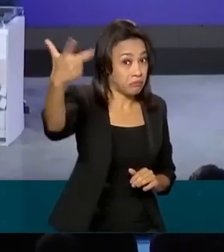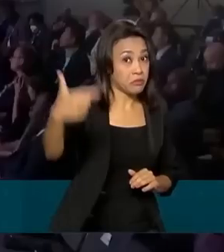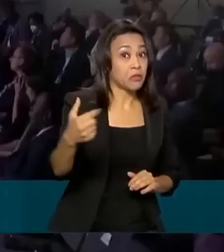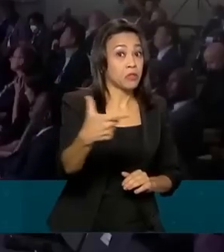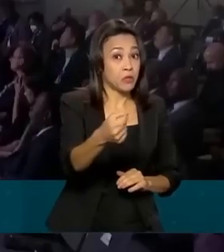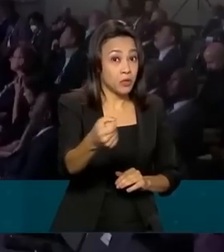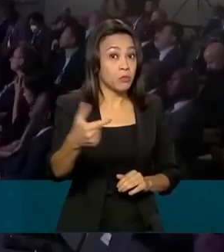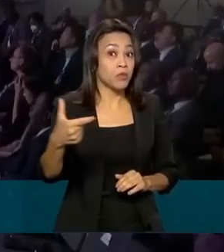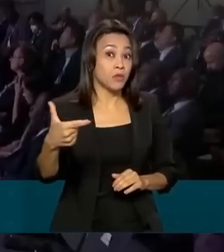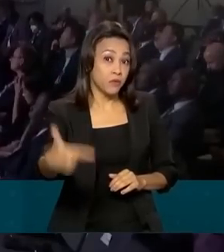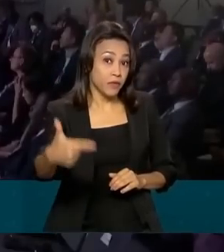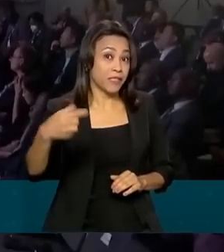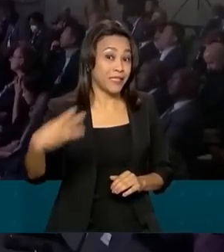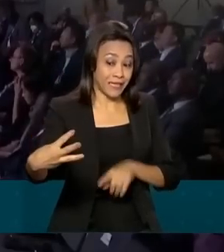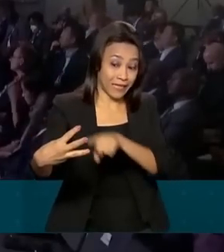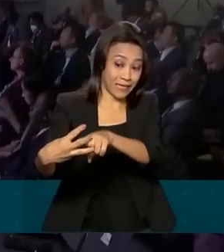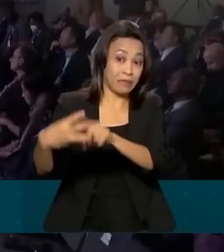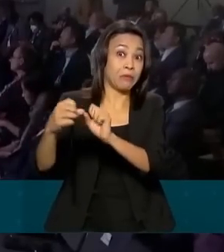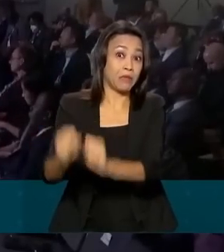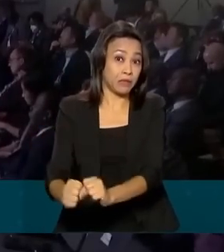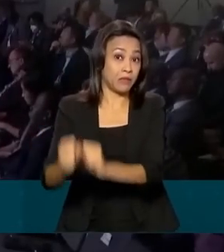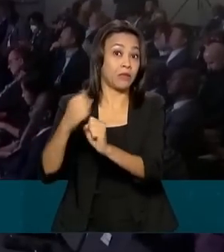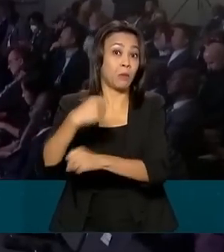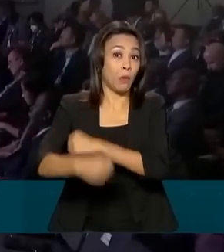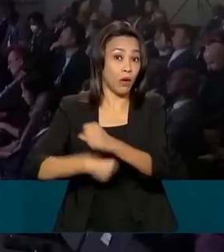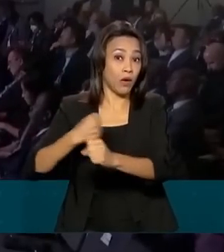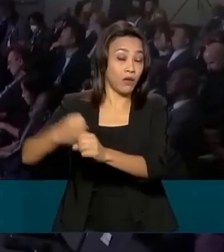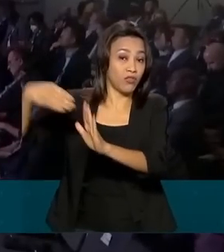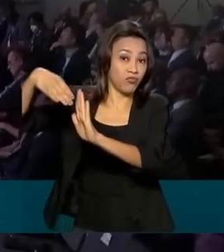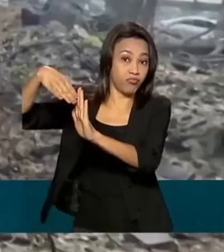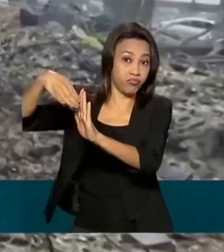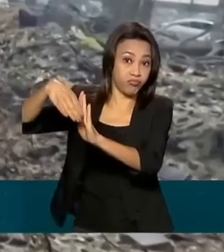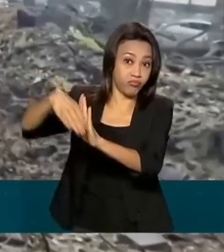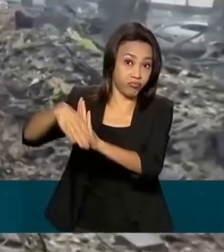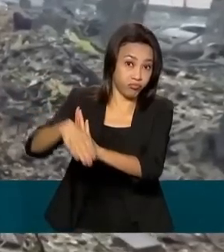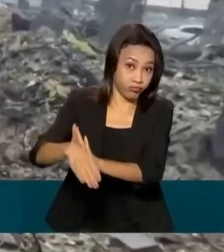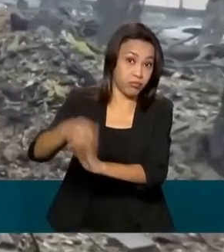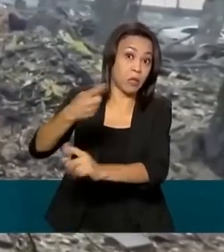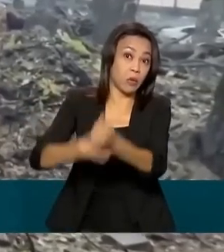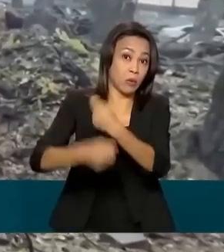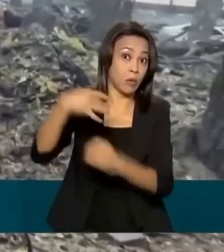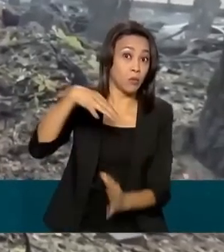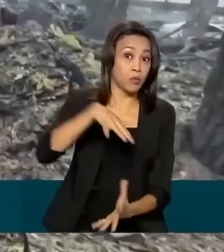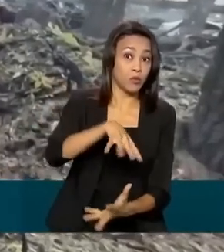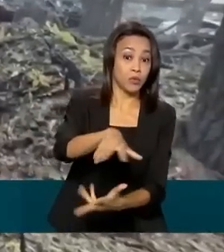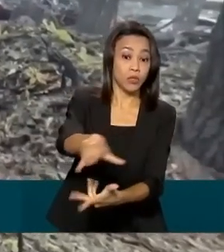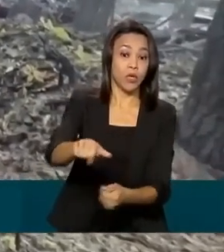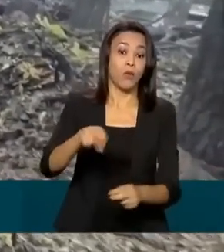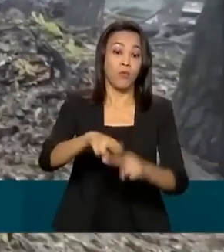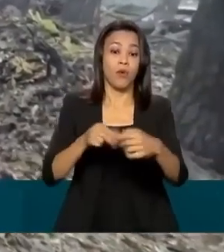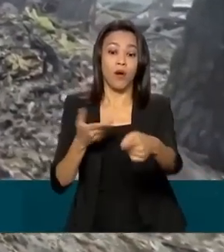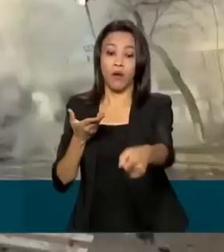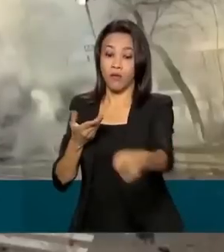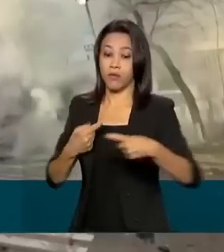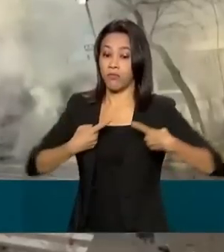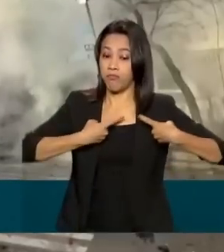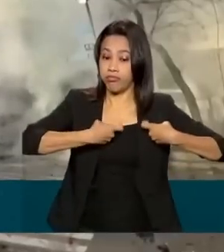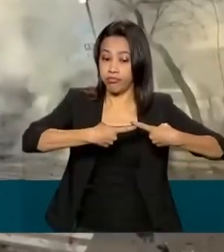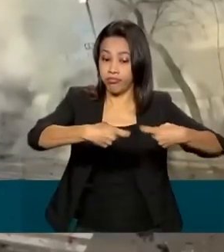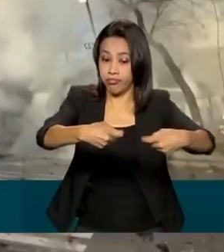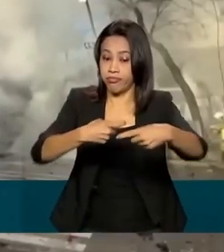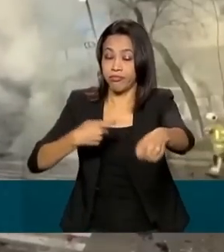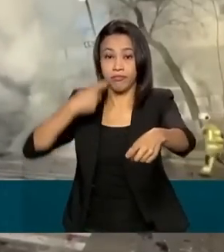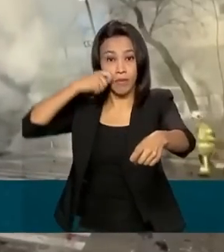pode ser um ano de recessão, de desaceleração da economia mundial, em função dos conflitos que nós tivemos esse ano na